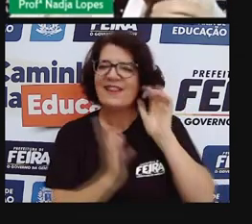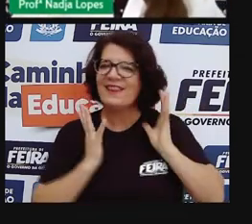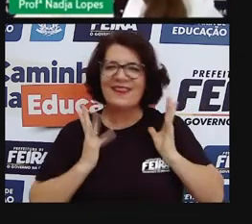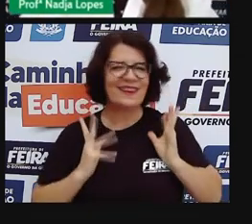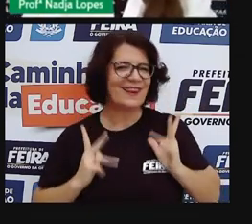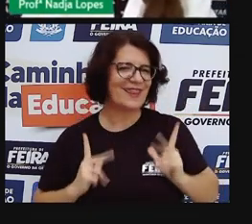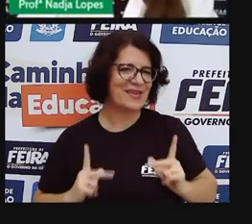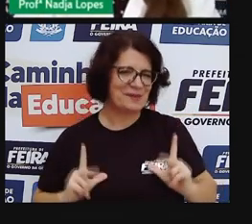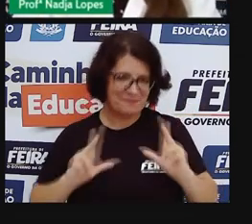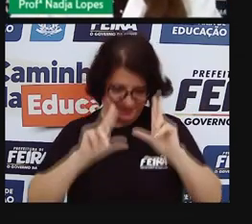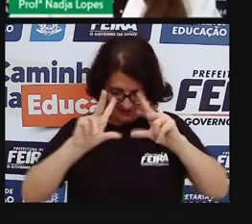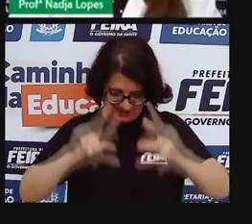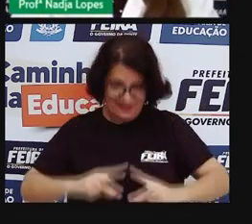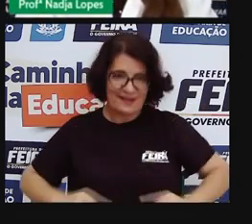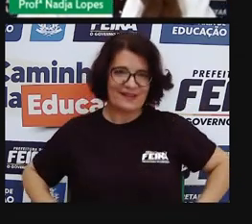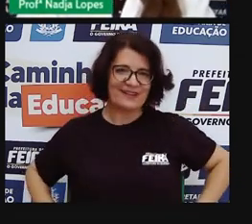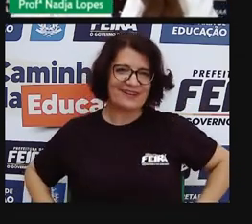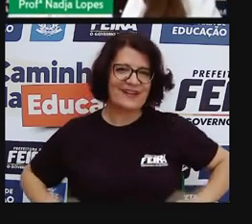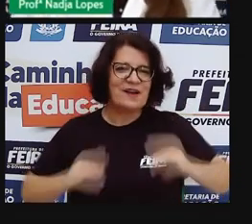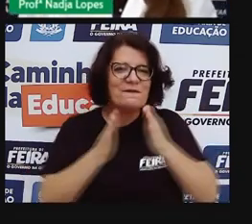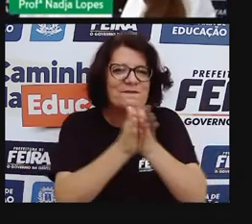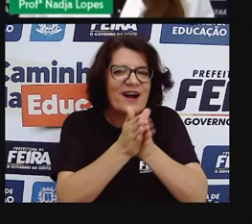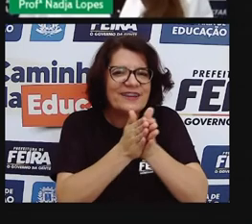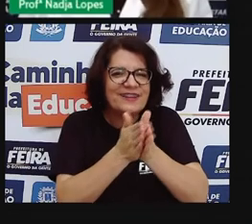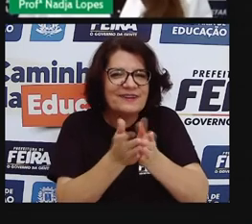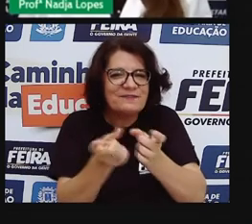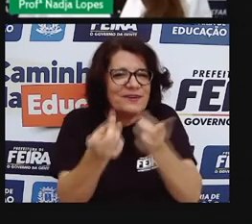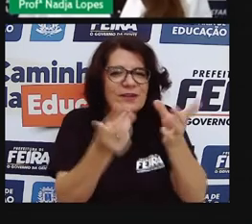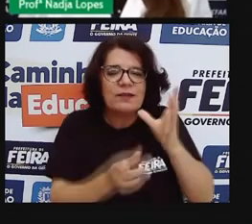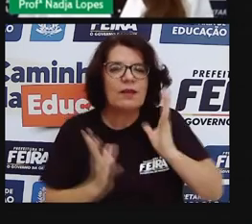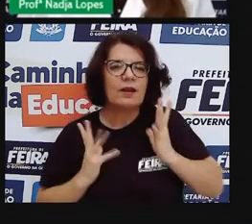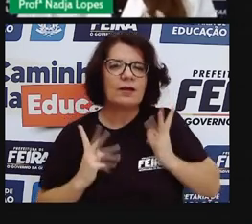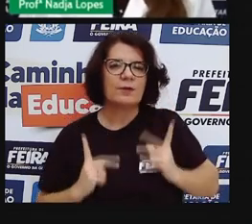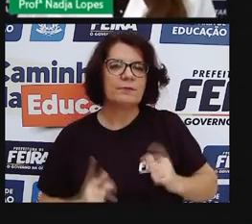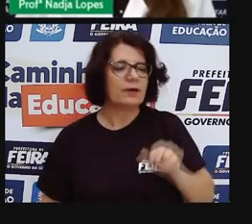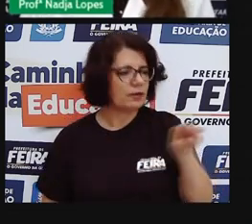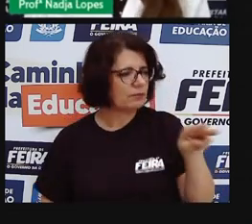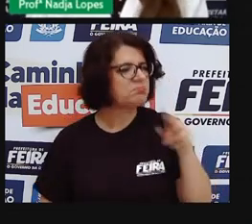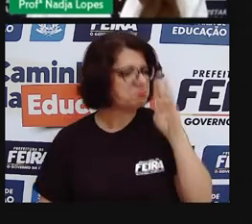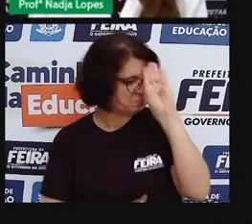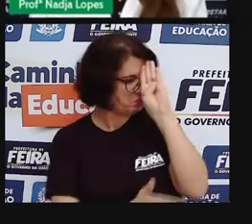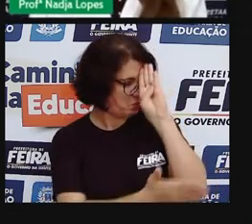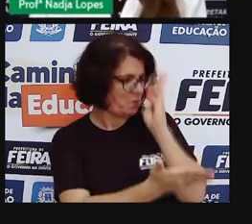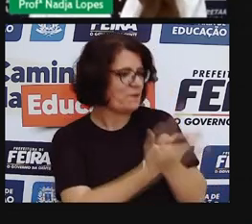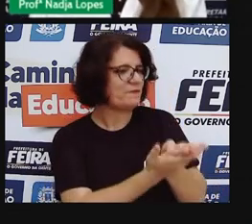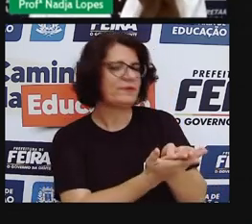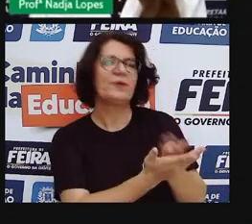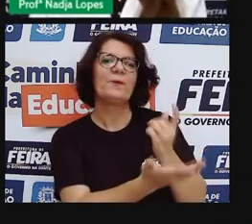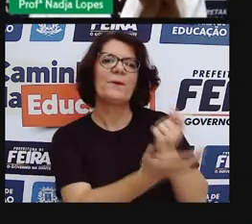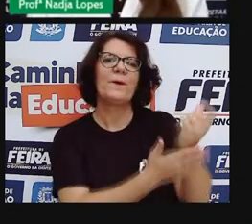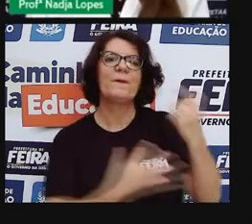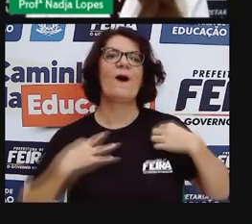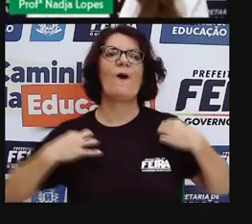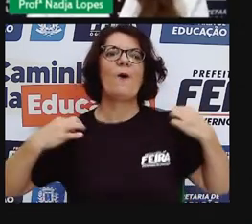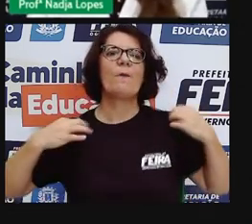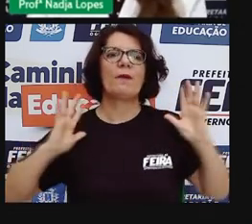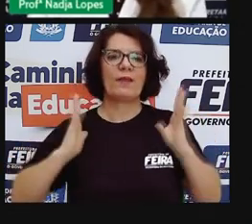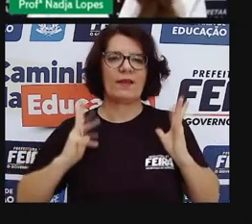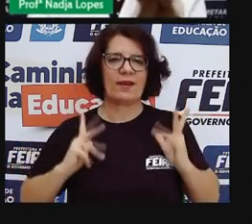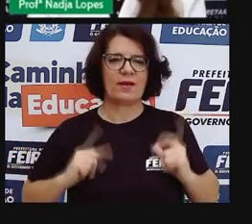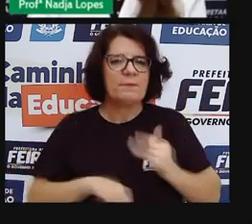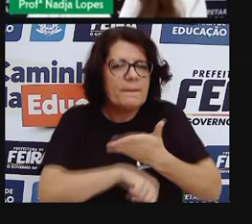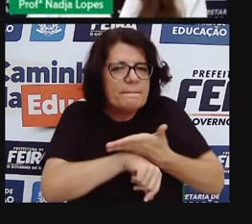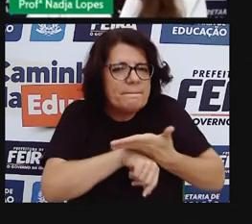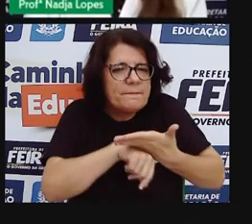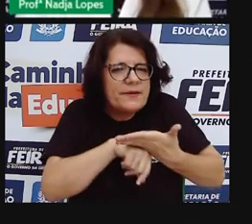roupa dela é da cor da farinha, a pessoa só quer comprar farinha ali, a roupa dela é da cor do beiju que ela está vendendo, é um local